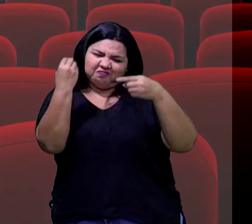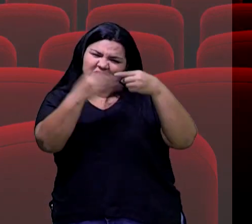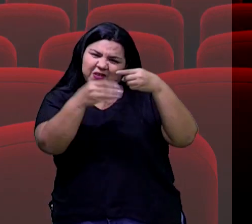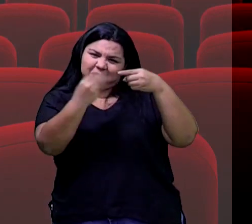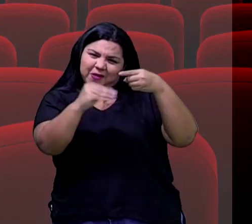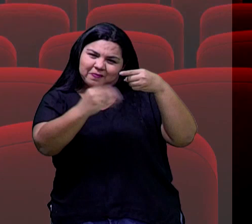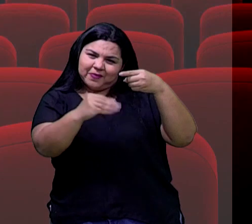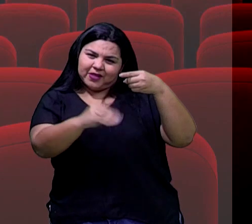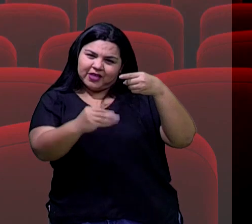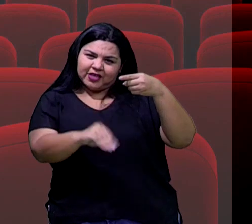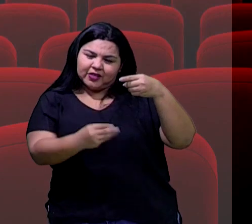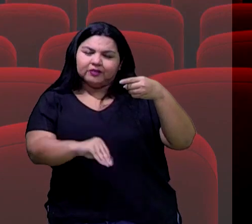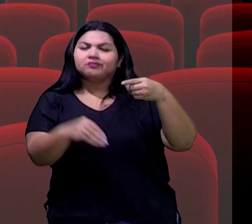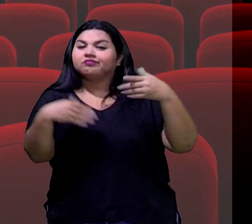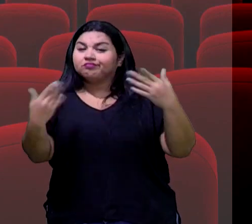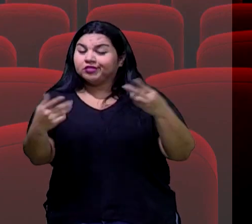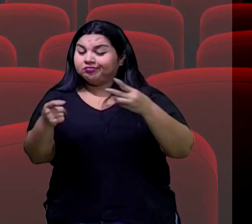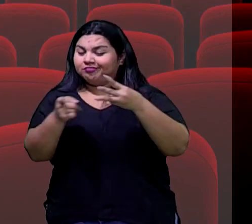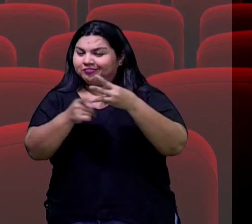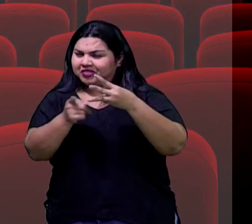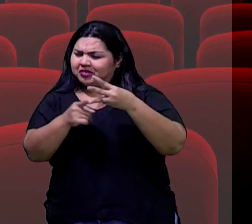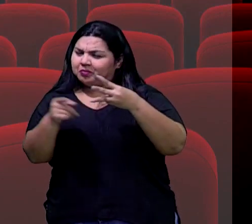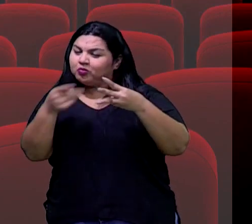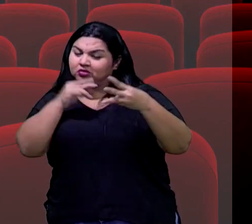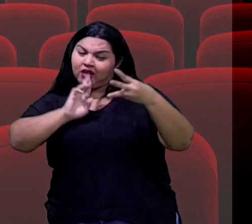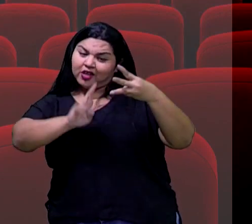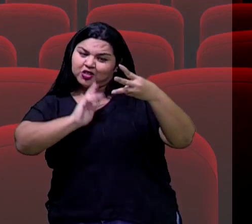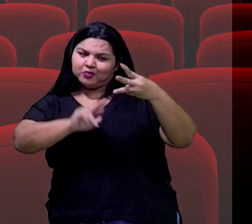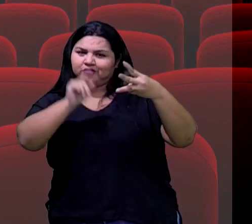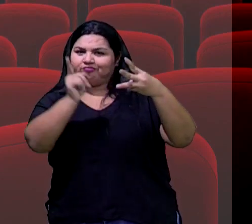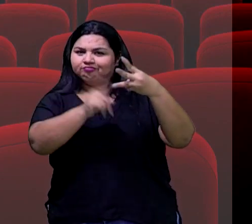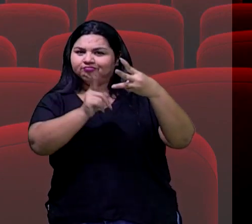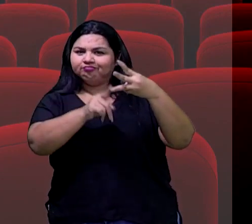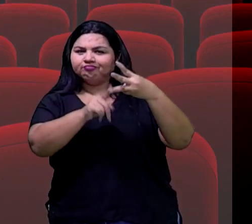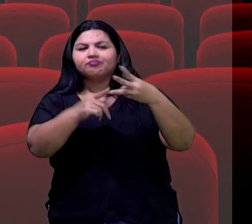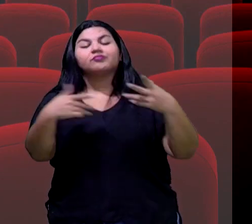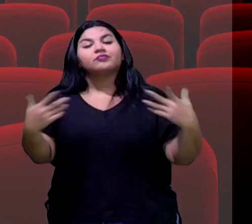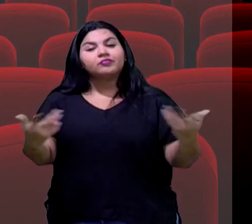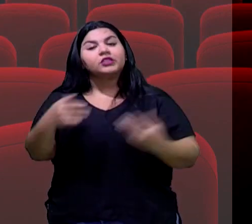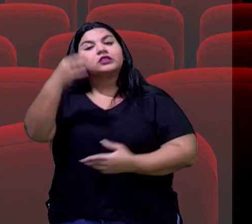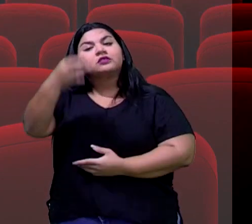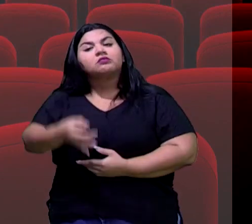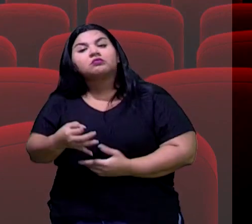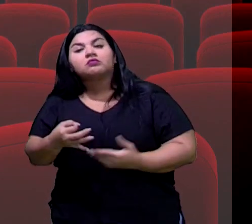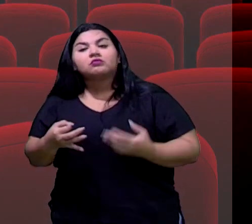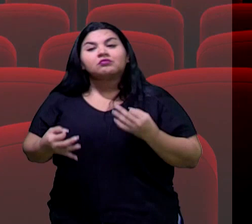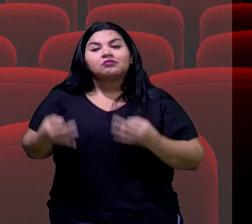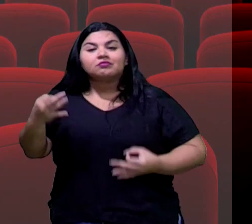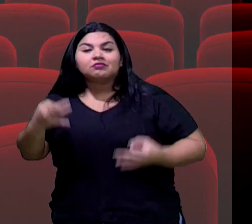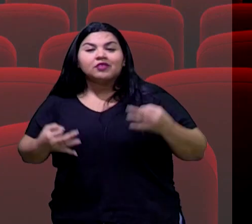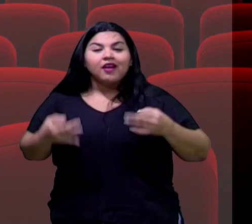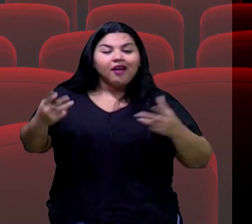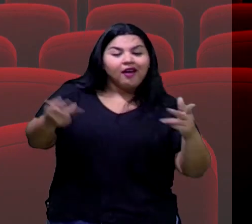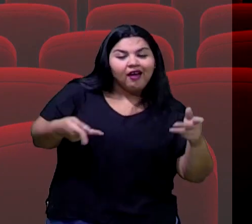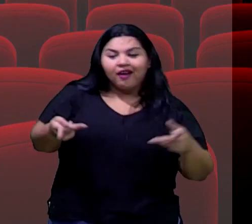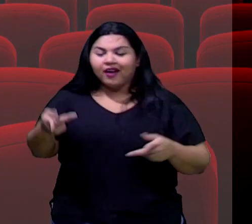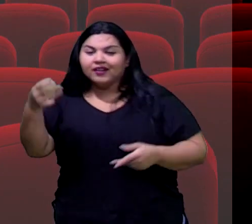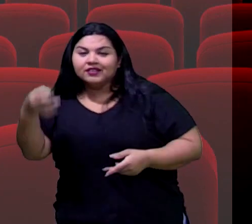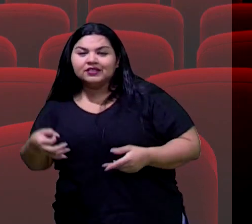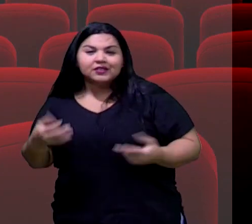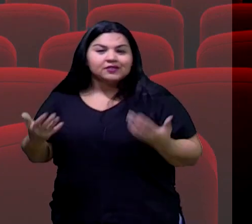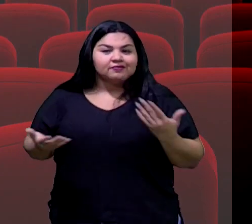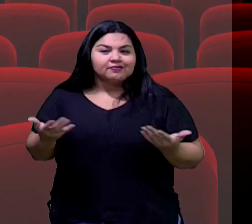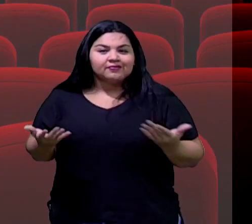aí que é Ultimato, né? Vingadores Ultimato, eu sempre confundo. E a resposta está, taranã, taranã, um pouquinho de